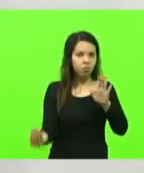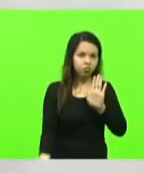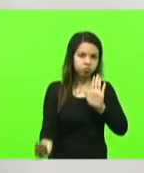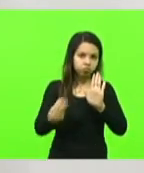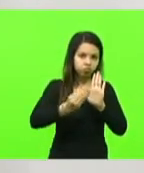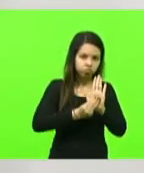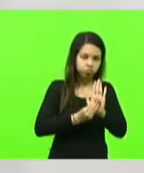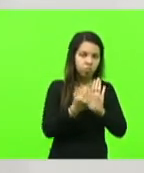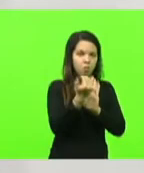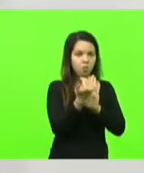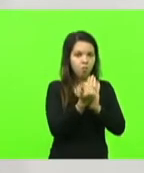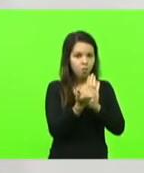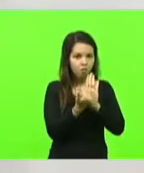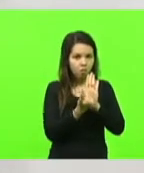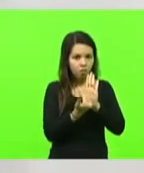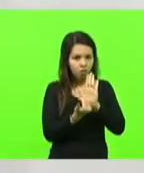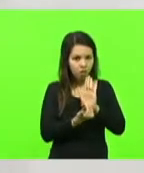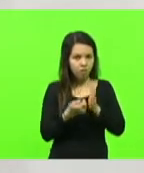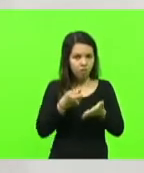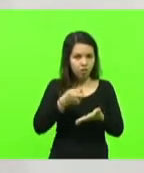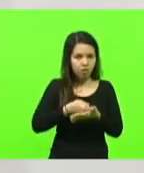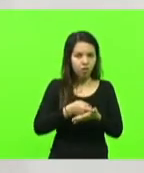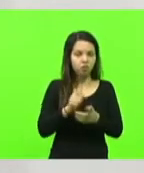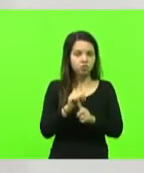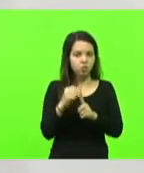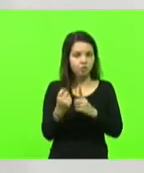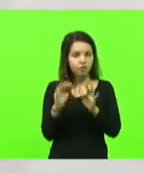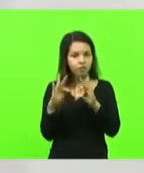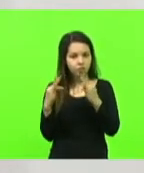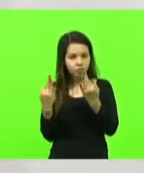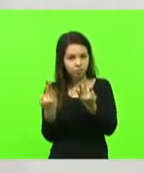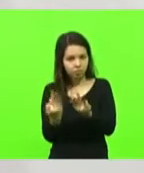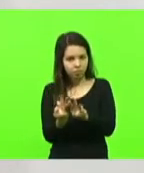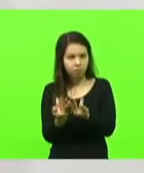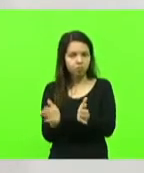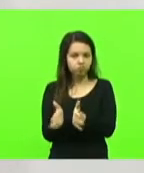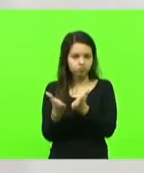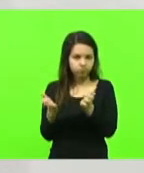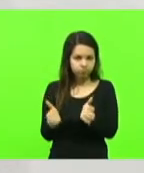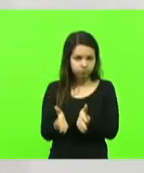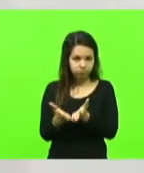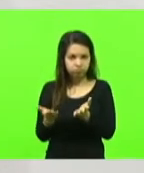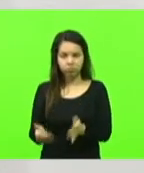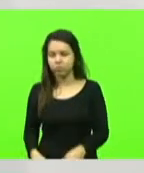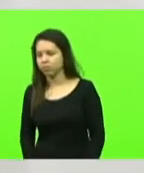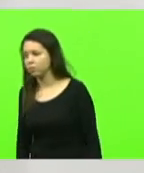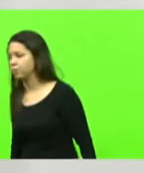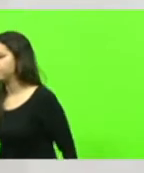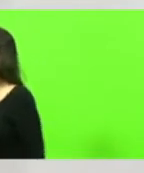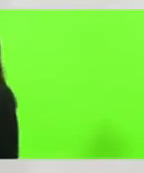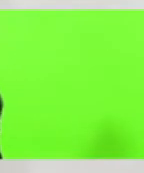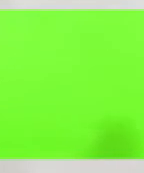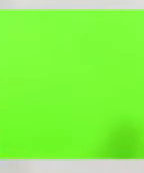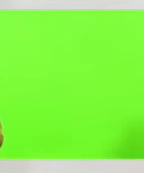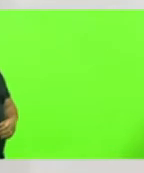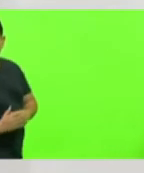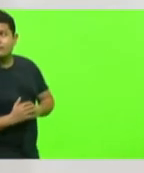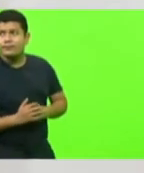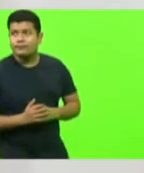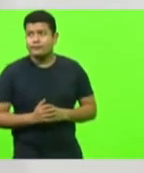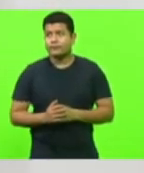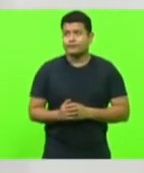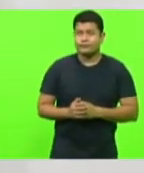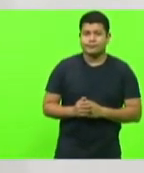Tarifa Social as famílias de baixa renda. Para quem não sabe, a Tarifa Social de Energia, que é a Lei 12